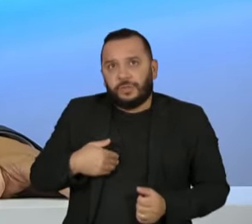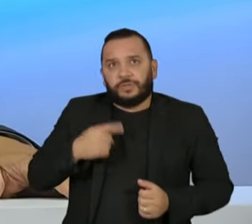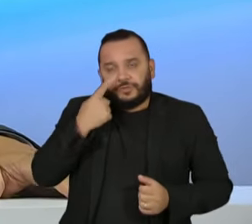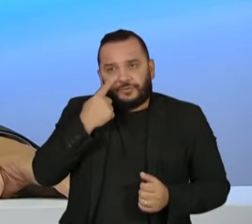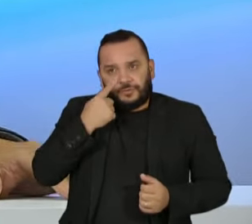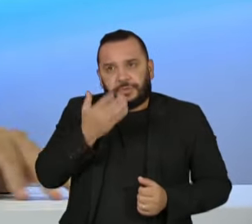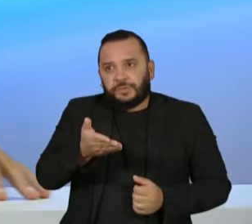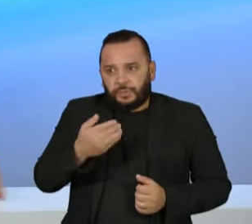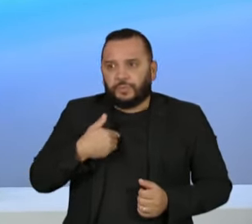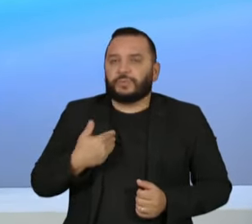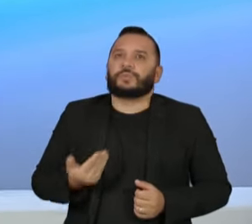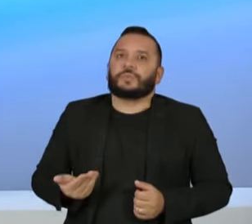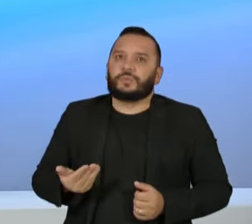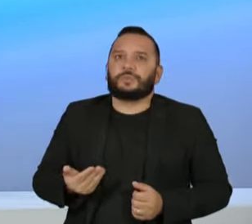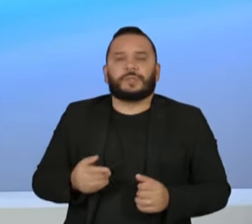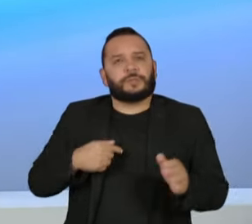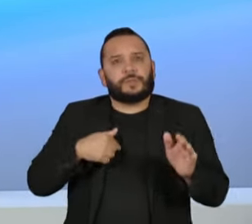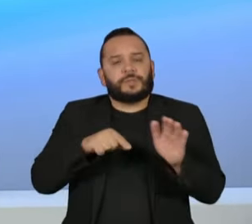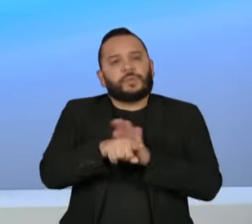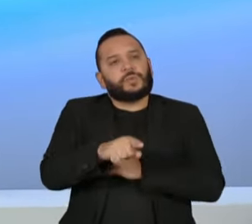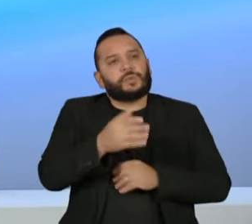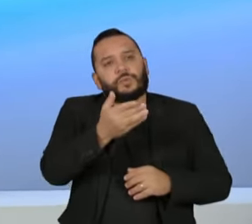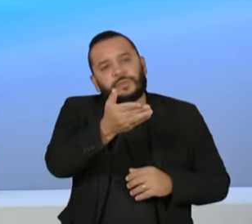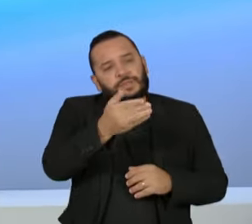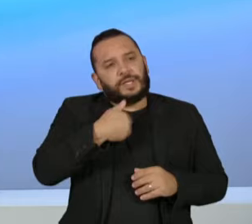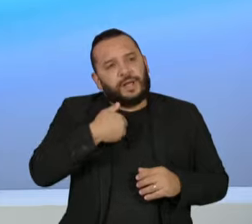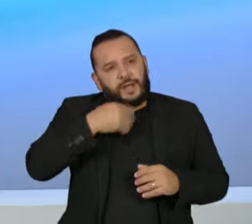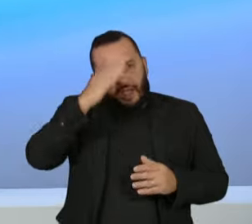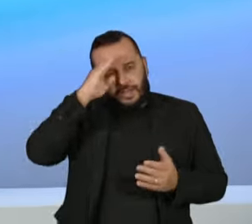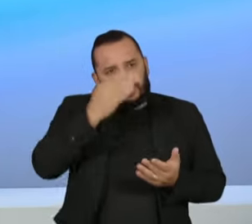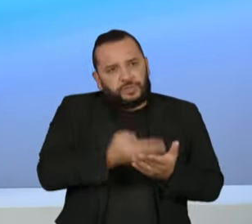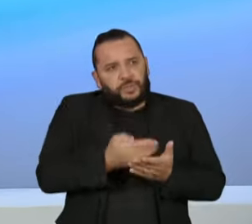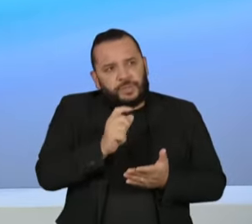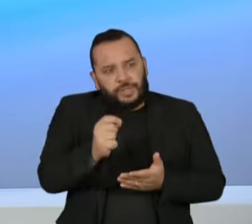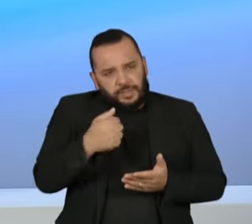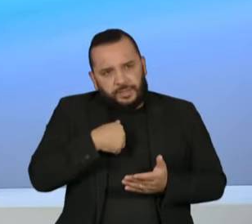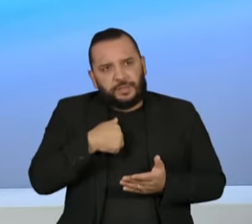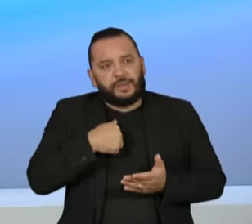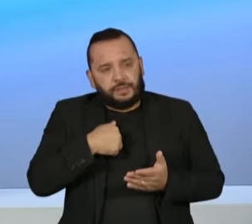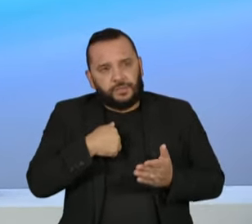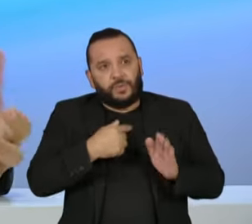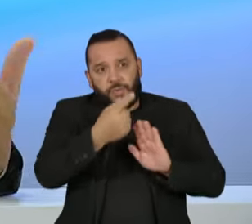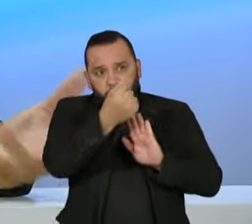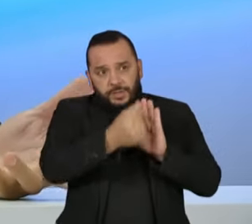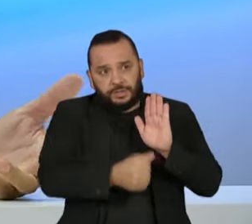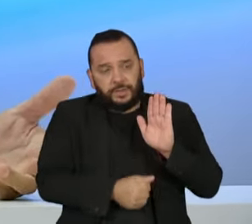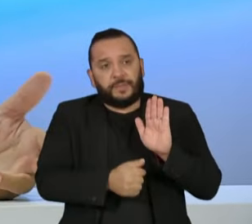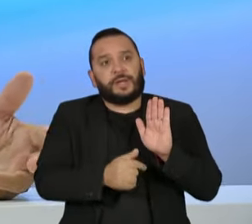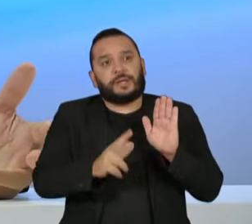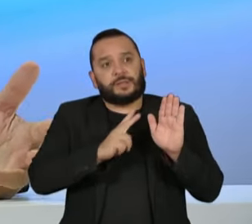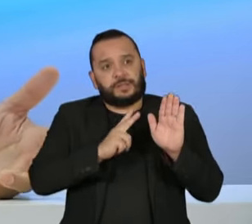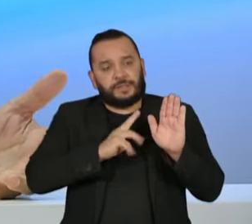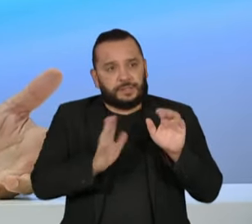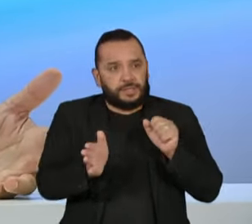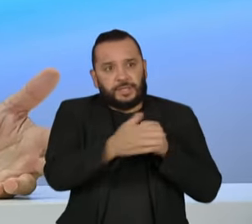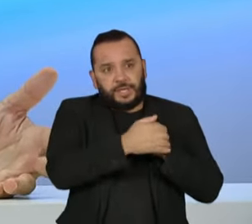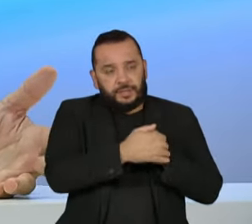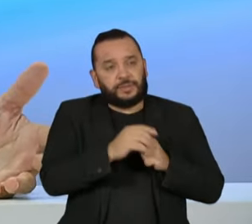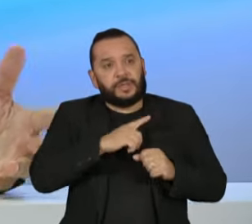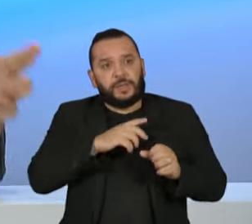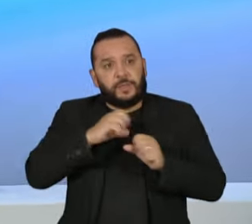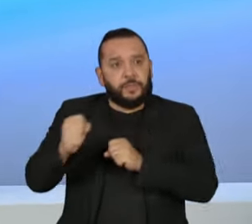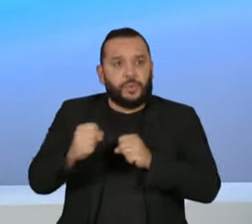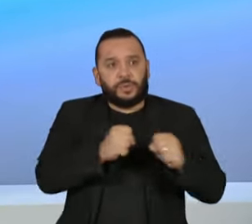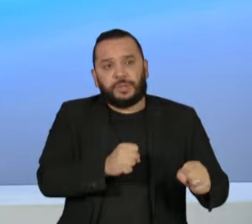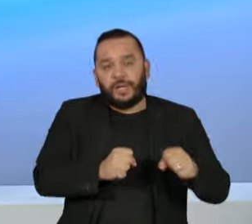isso bastante ativo. Eu pergunto para senhor, o que leva o senhor a crer que o instrumento desse poder que hoje está na mão de Arthur